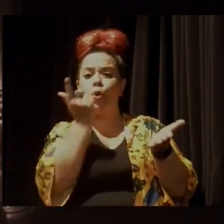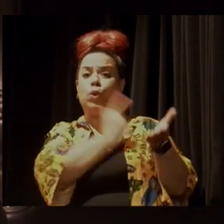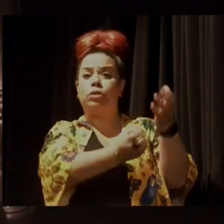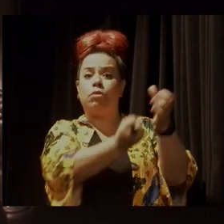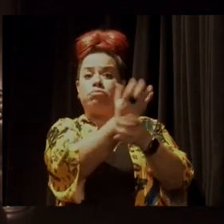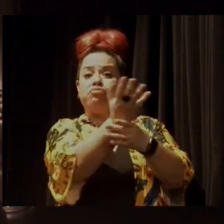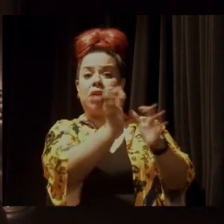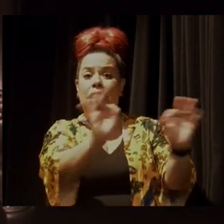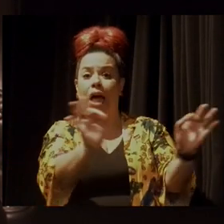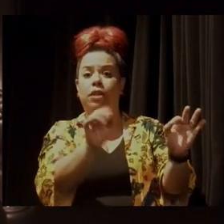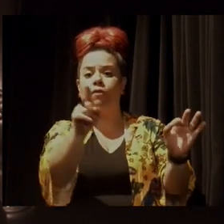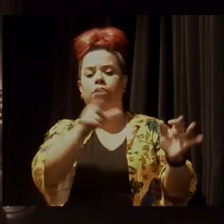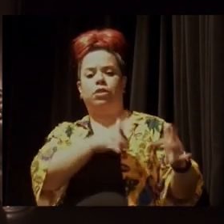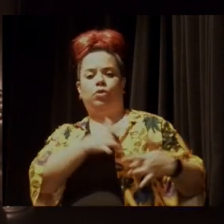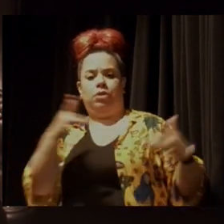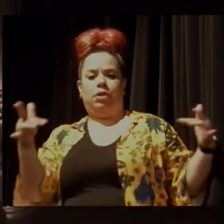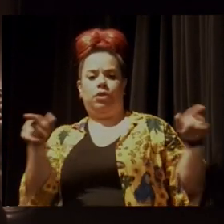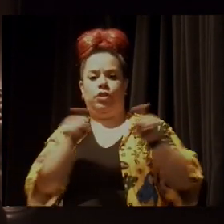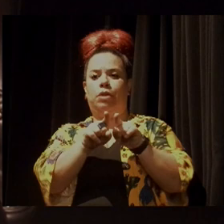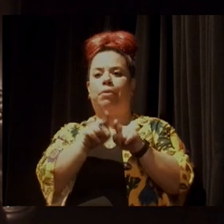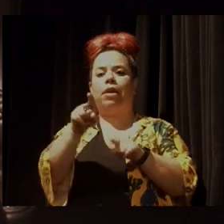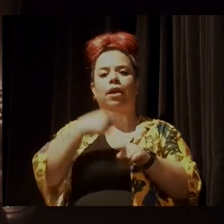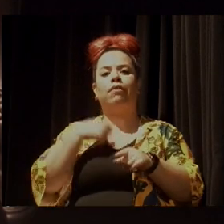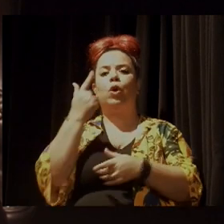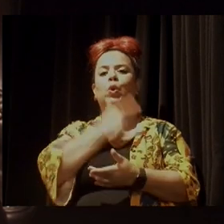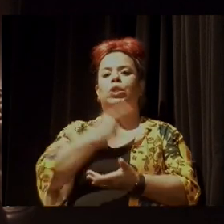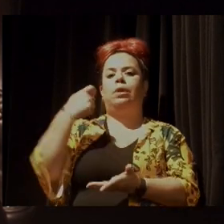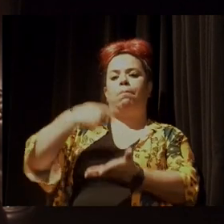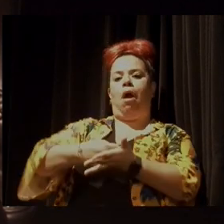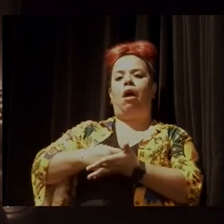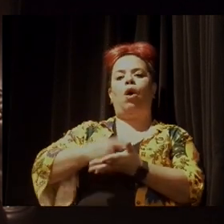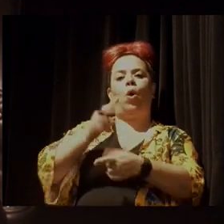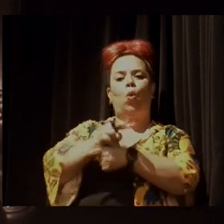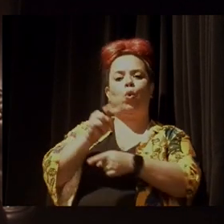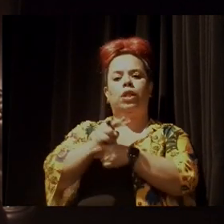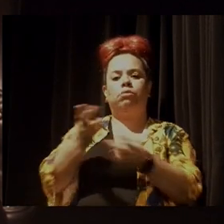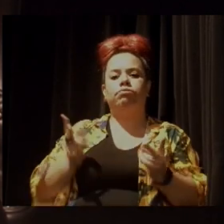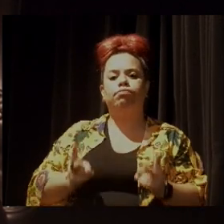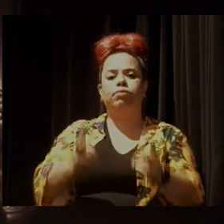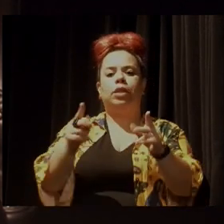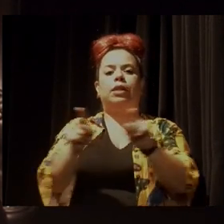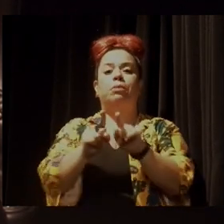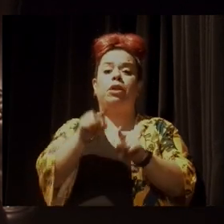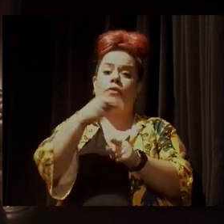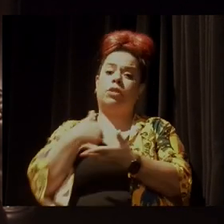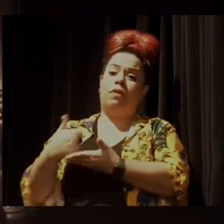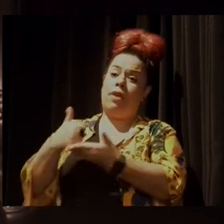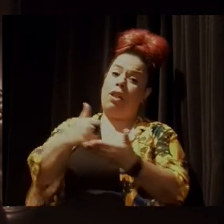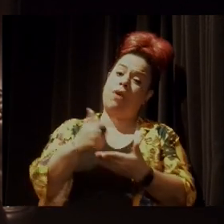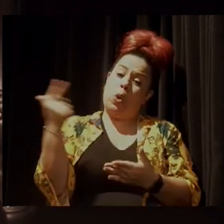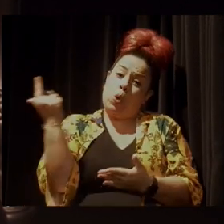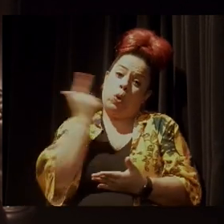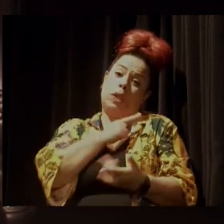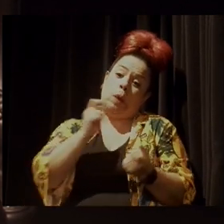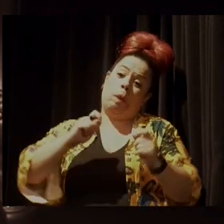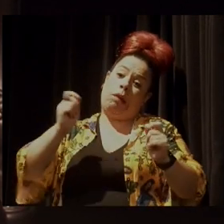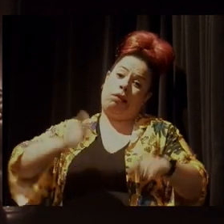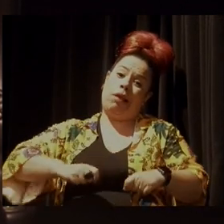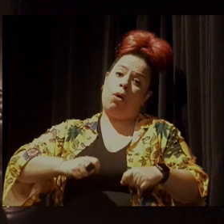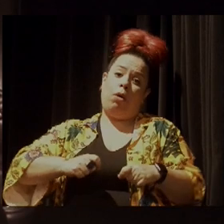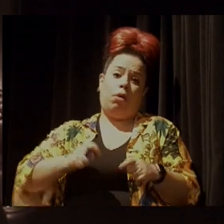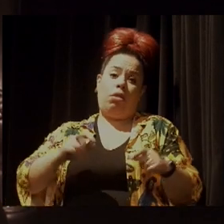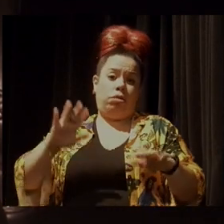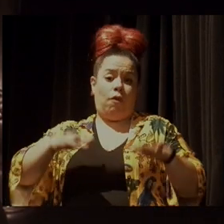você vai ser solidário, ele não vai deixar de ter a remuneração dele, e você vai levar para casa aquilo que ele conseguiu produzir.